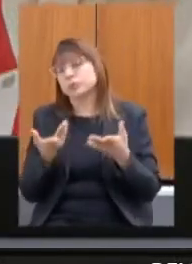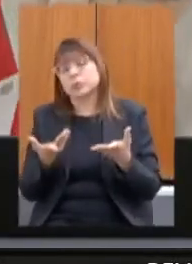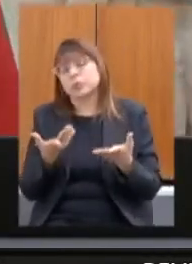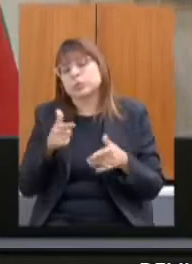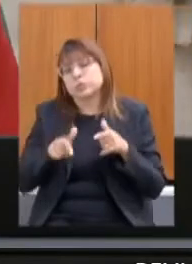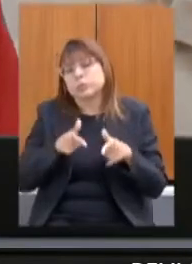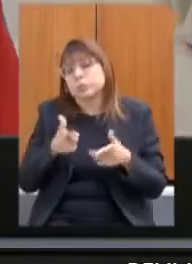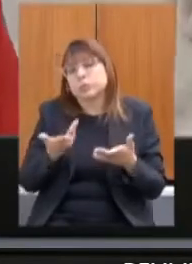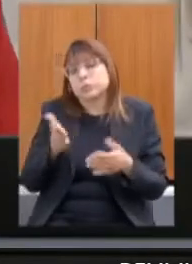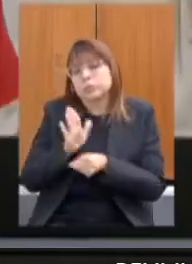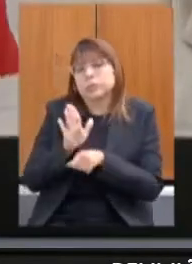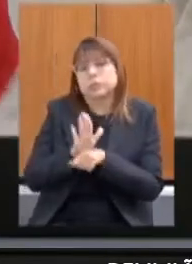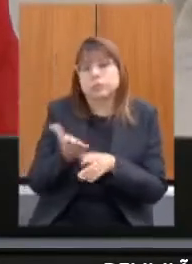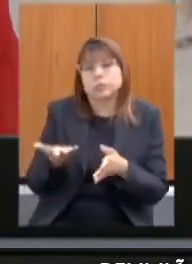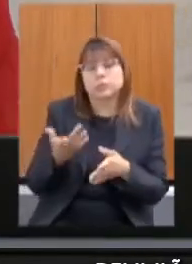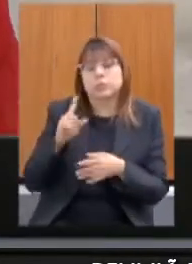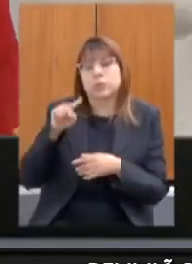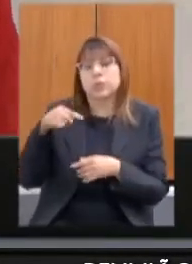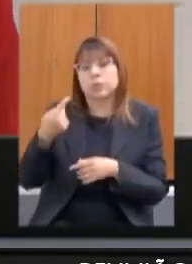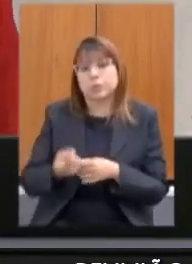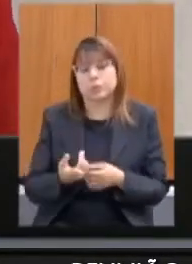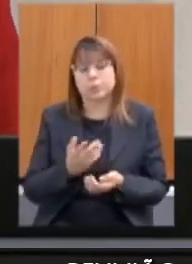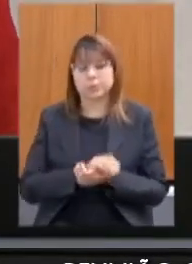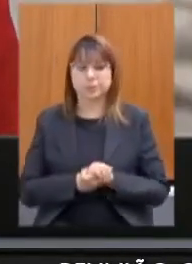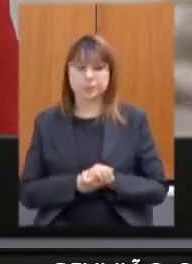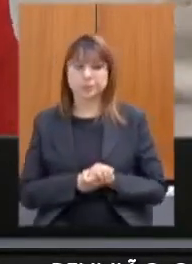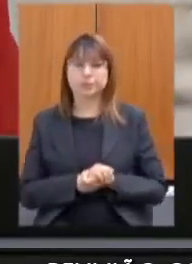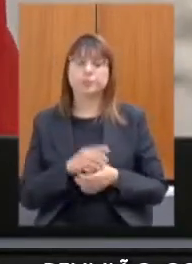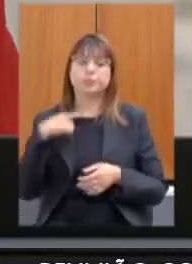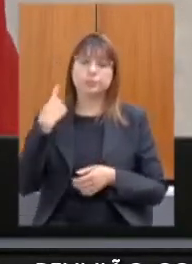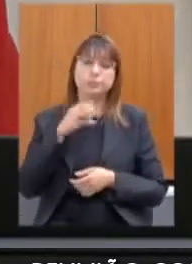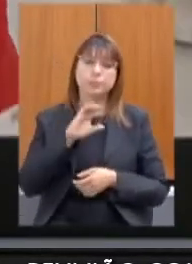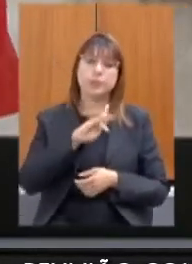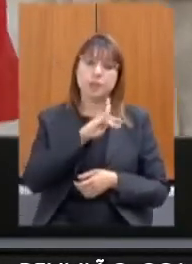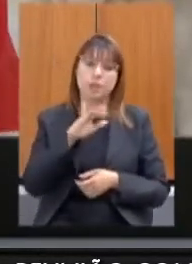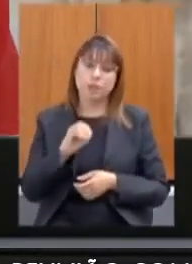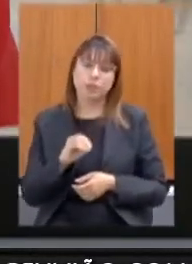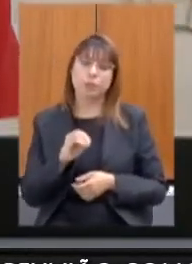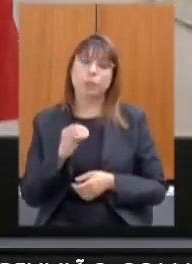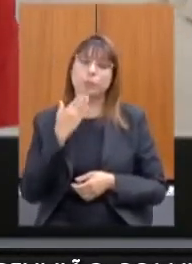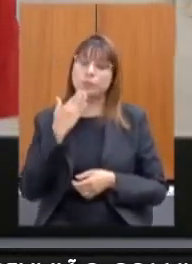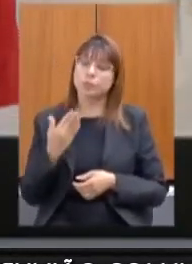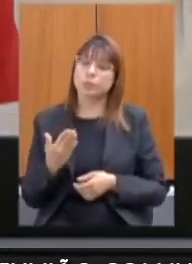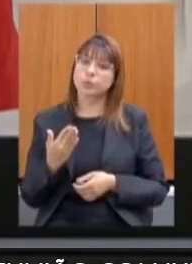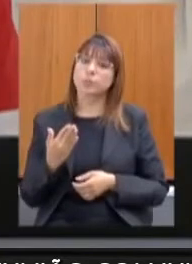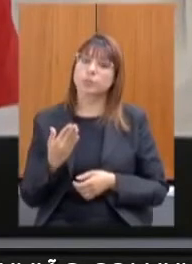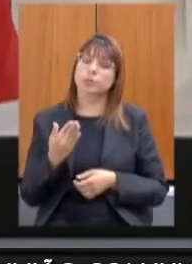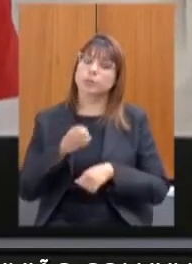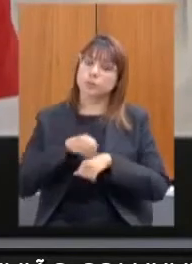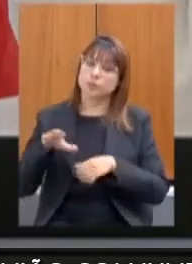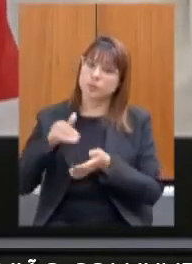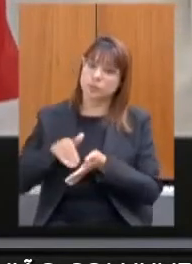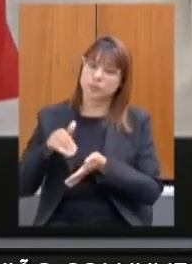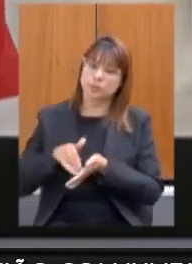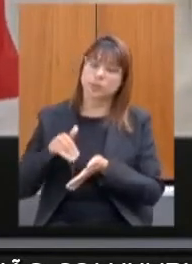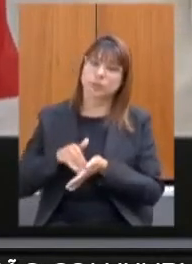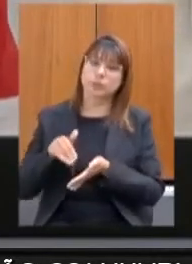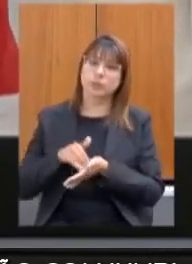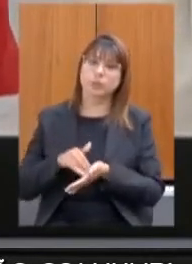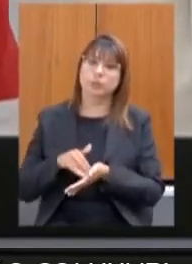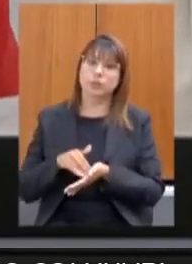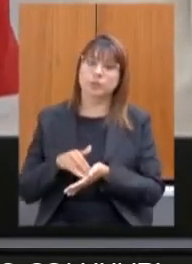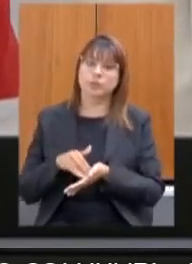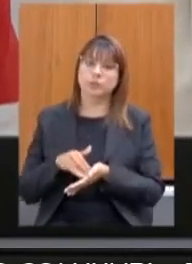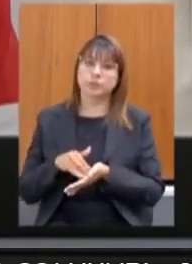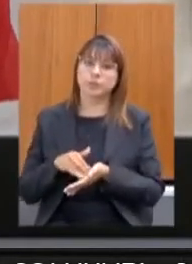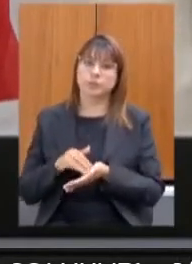frentes de trabalho durante o próximo período do deputado Celinho Citrocel requer que seja encaminhada a Secretaria de Estado